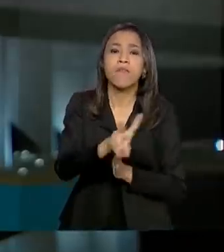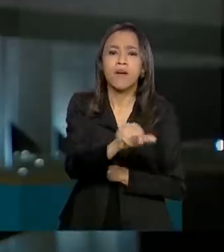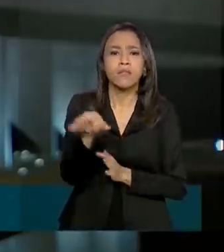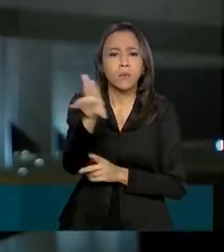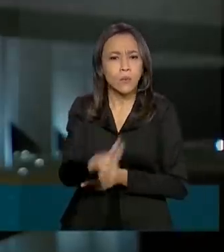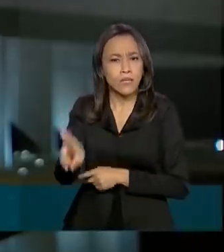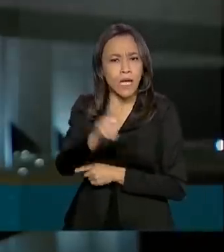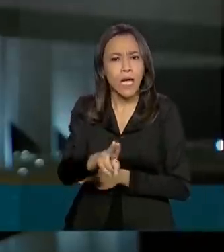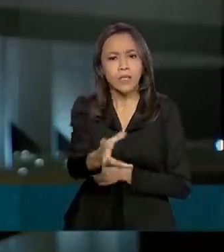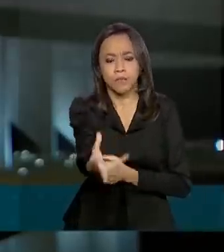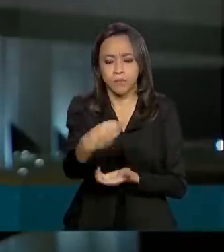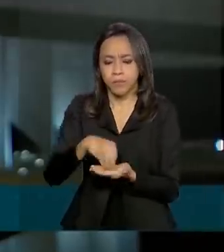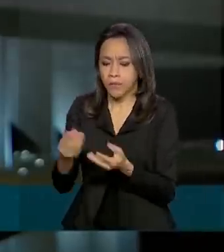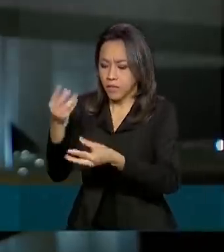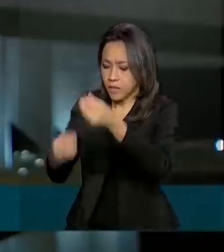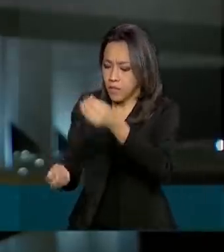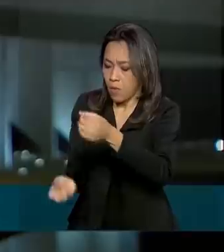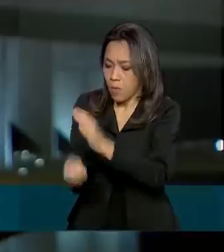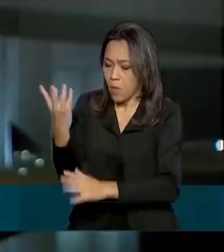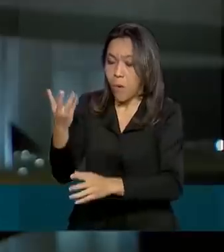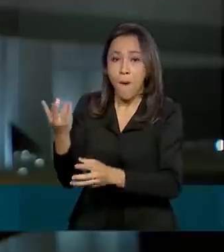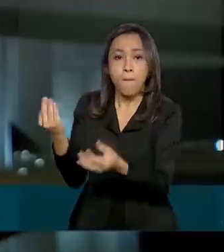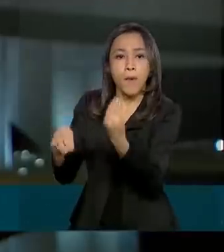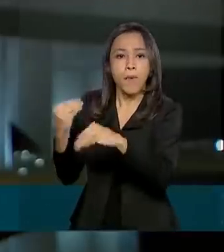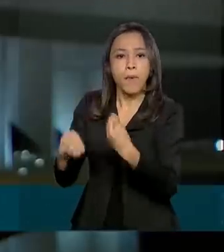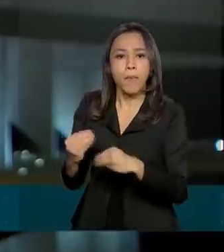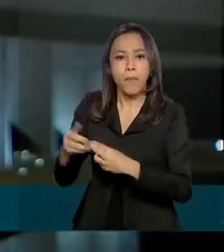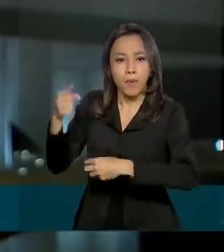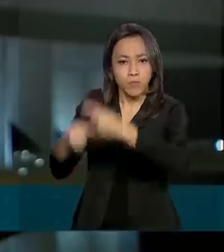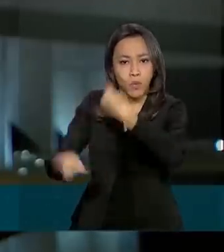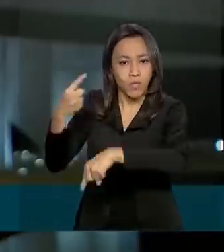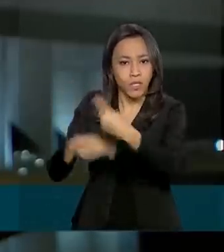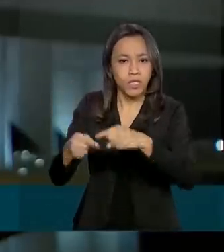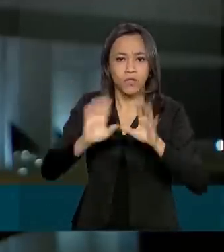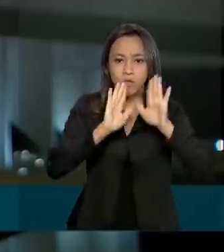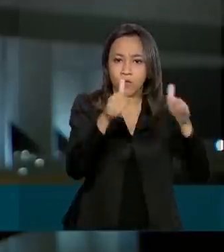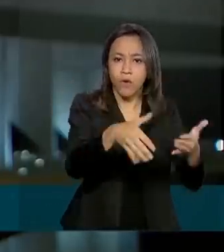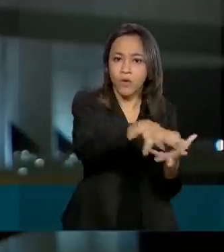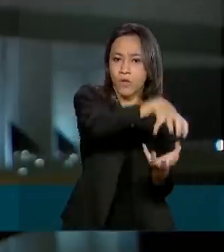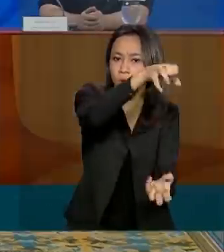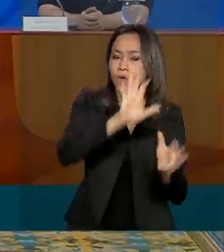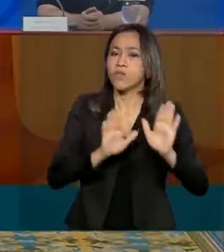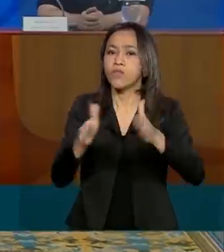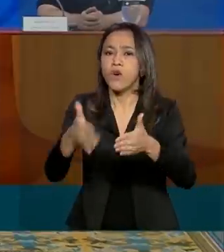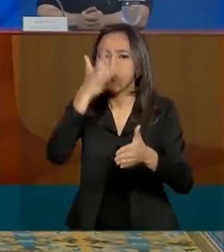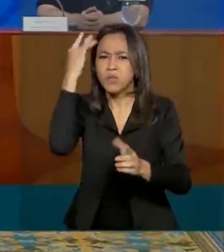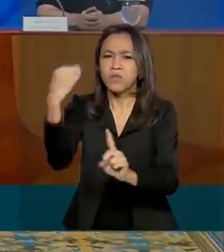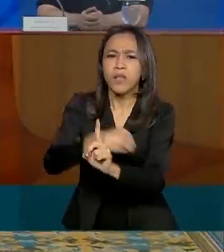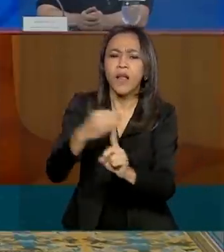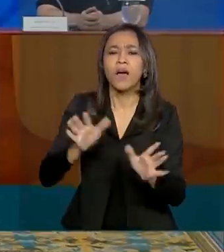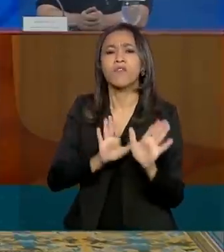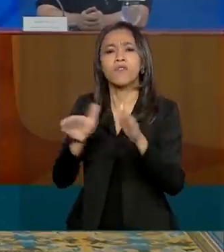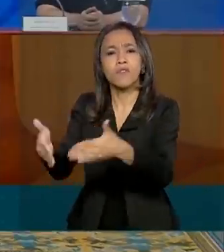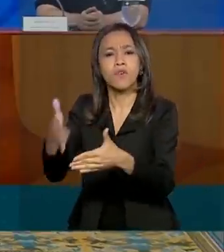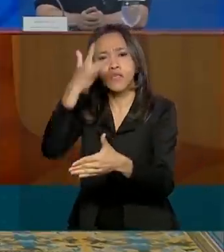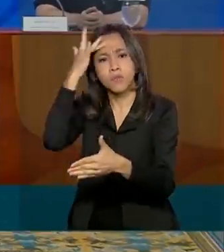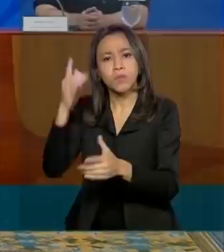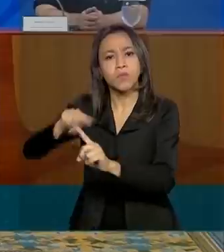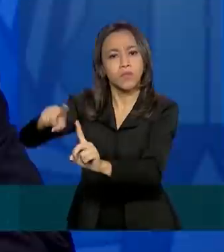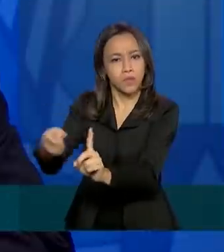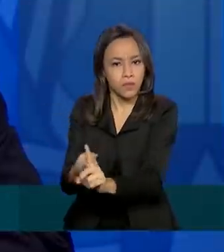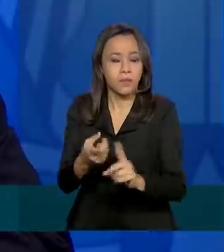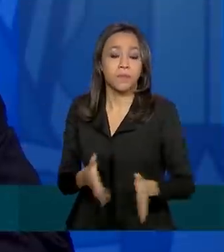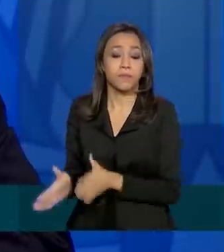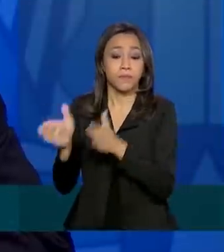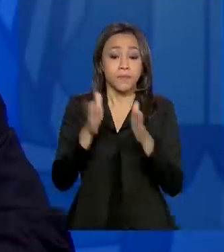de saúde com foco nos mais vulneráveis, nos idosos e nas gestantes. O Ministério da Saúde anunciou ainda a